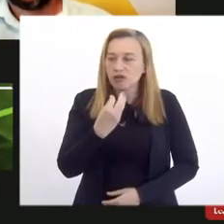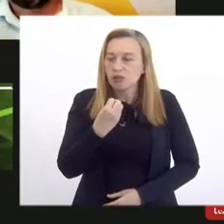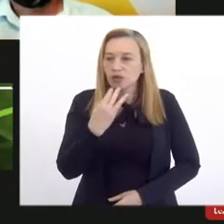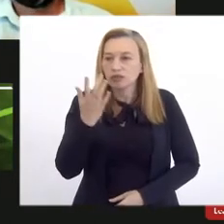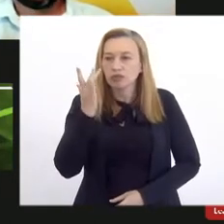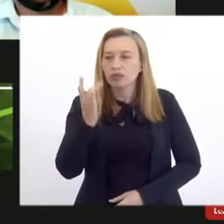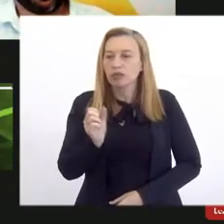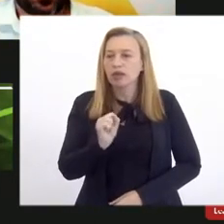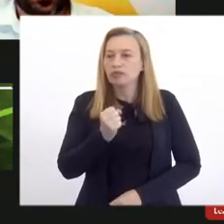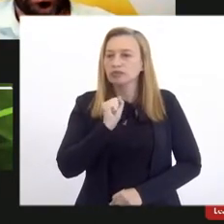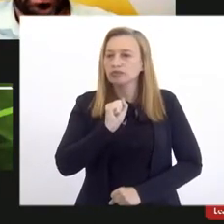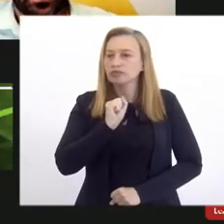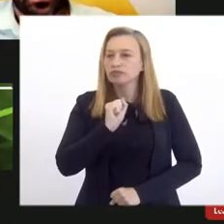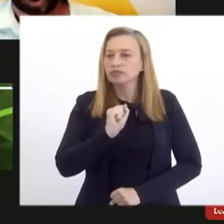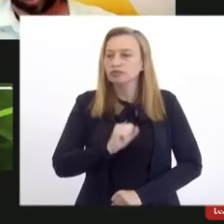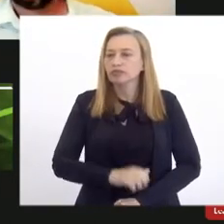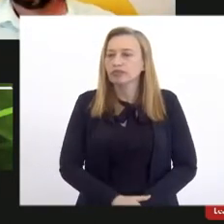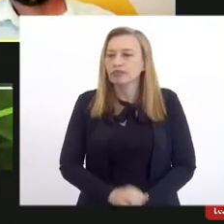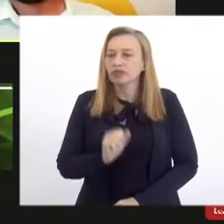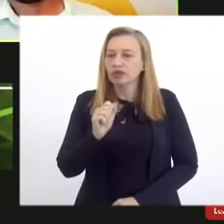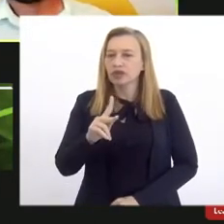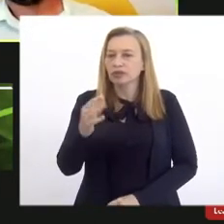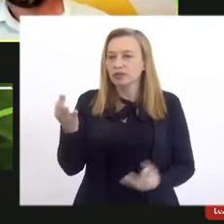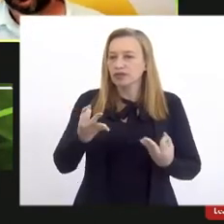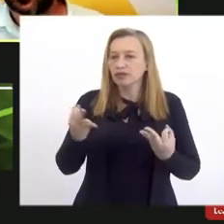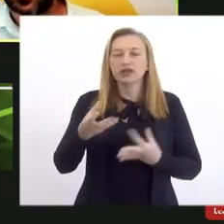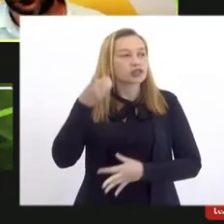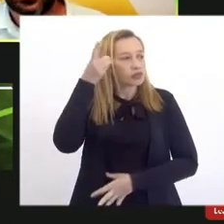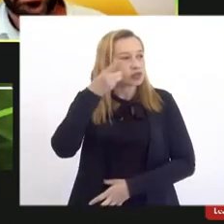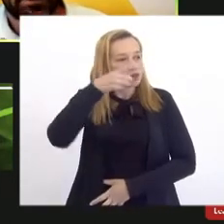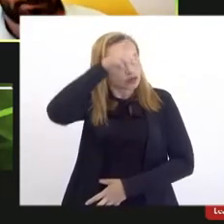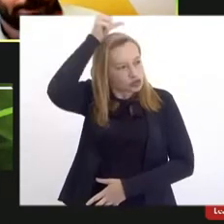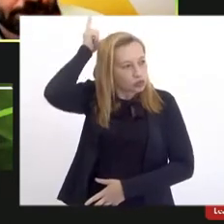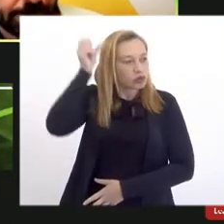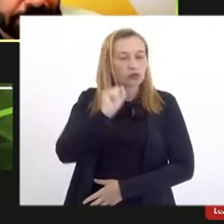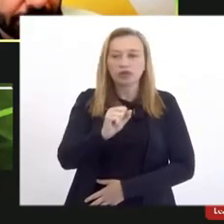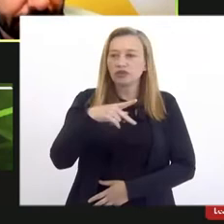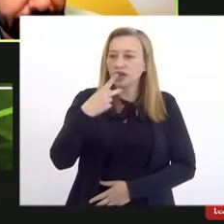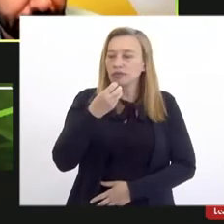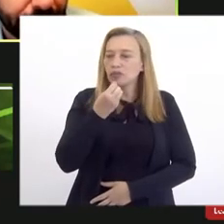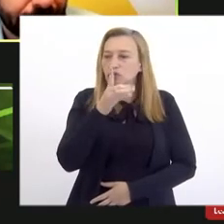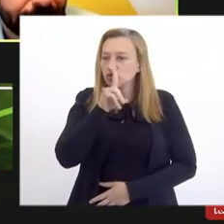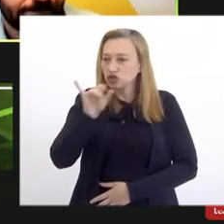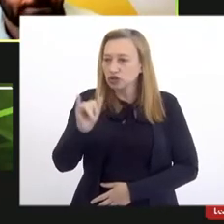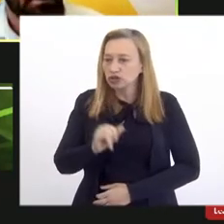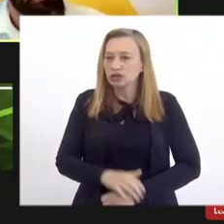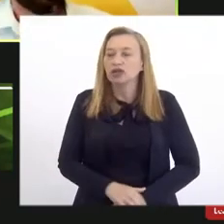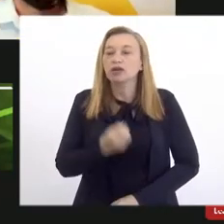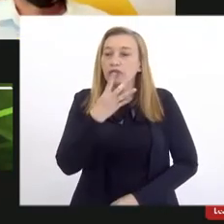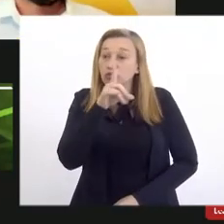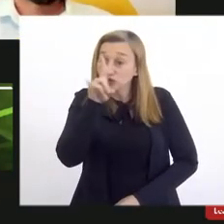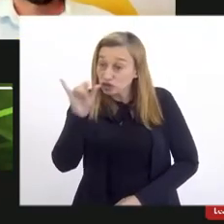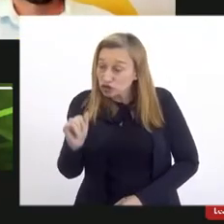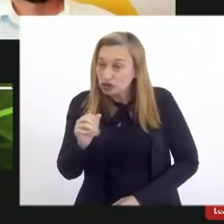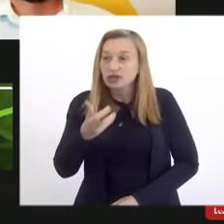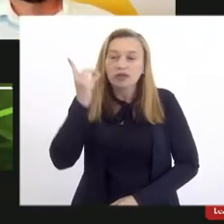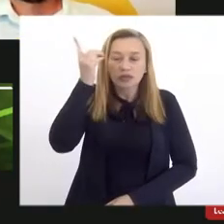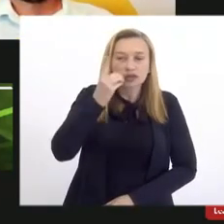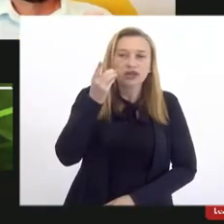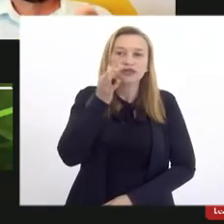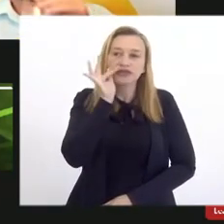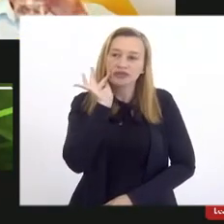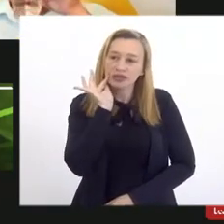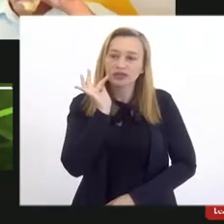Serafim. Ok? Ok. Perfeito. Então, deputado Luiz Paulo, com palavra. Bom dia. Bom dia, deputado Flávio